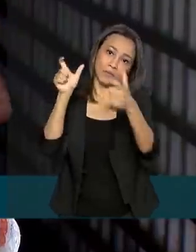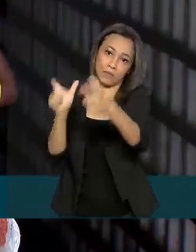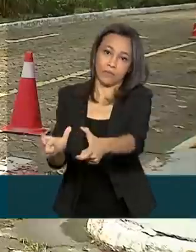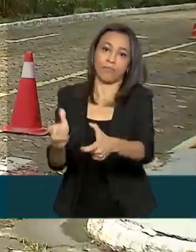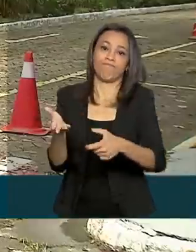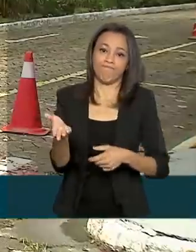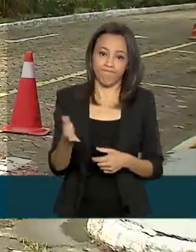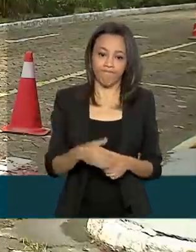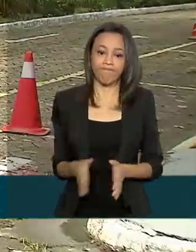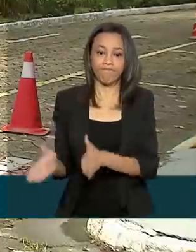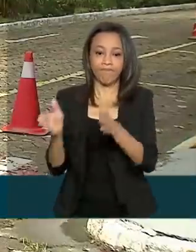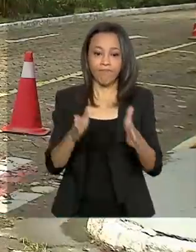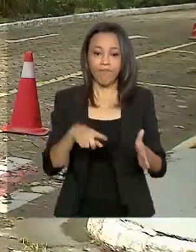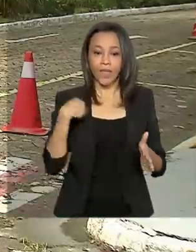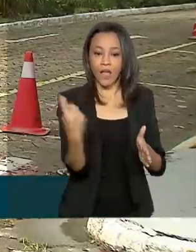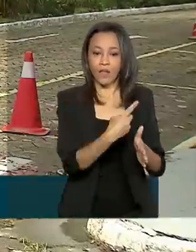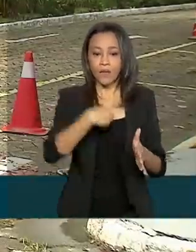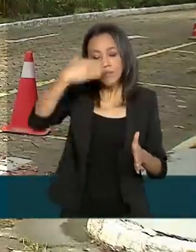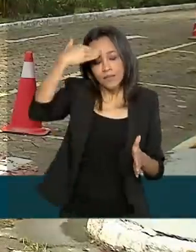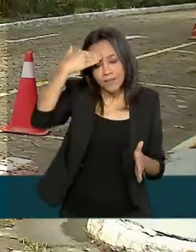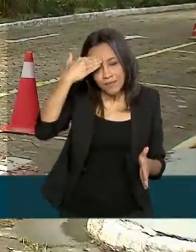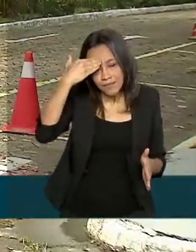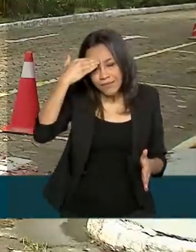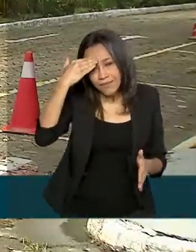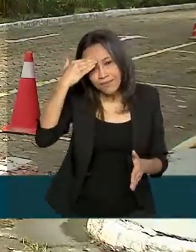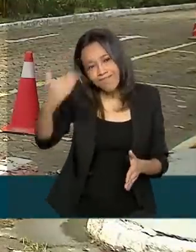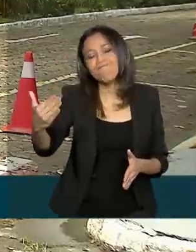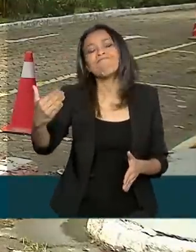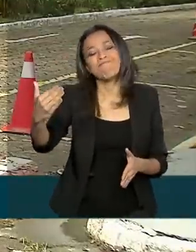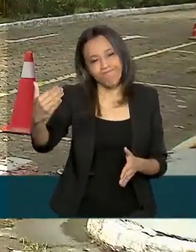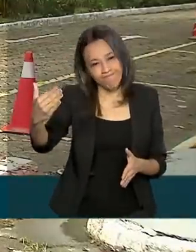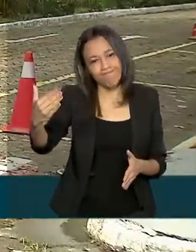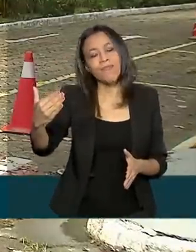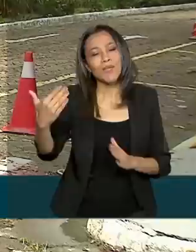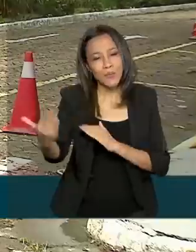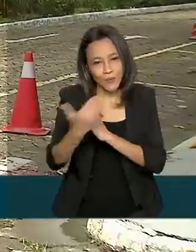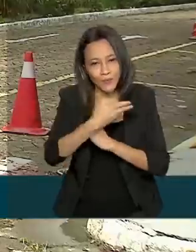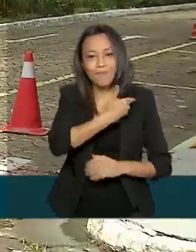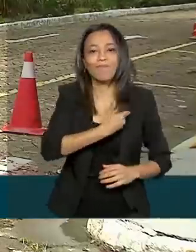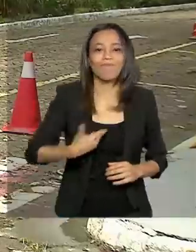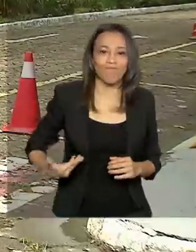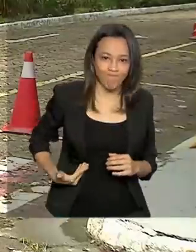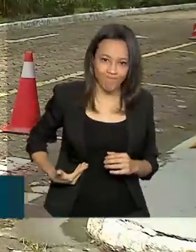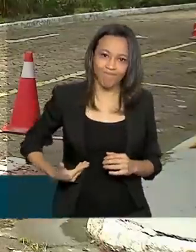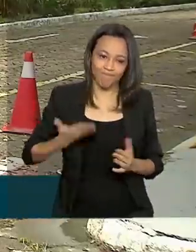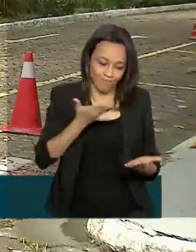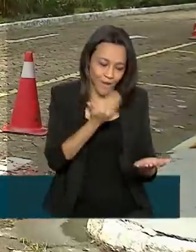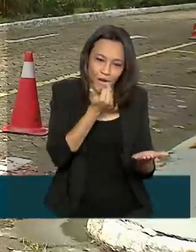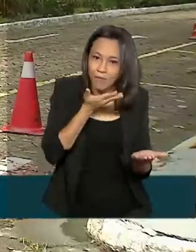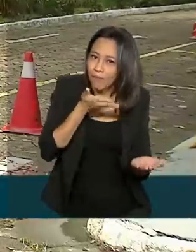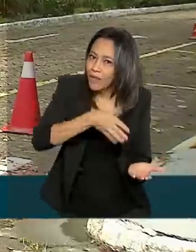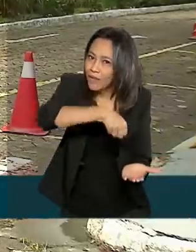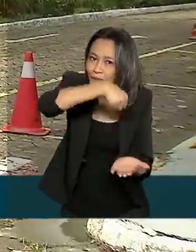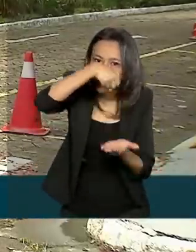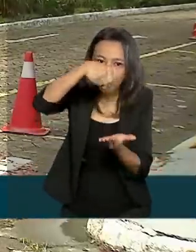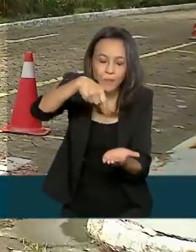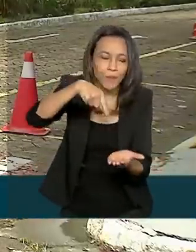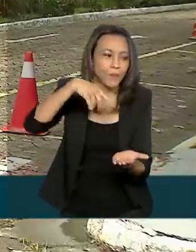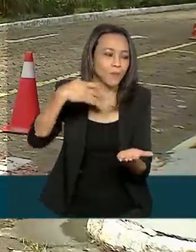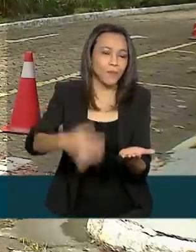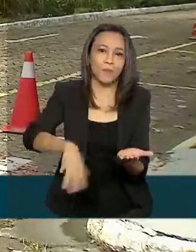município. A agradece muito a ajuda do governo federal através desse alimento. Com certeza vem para